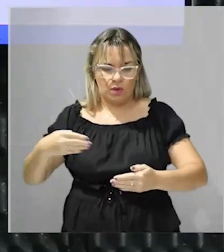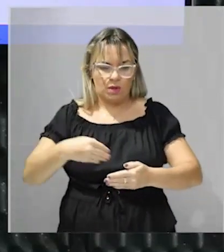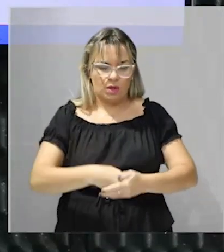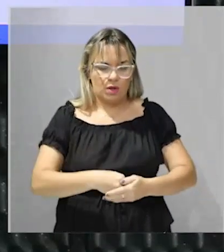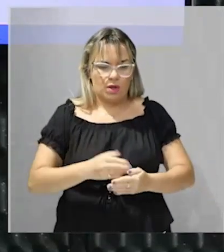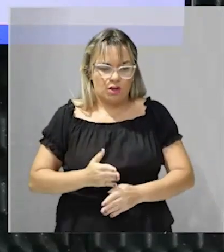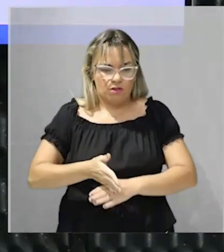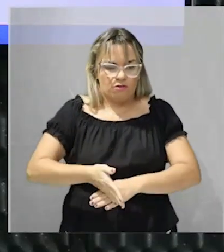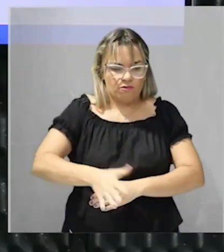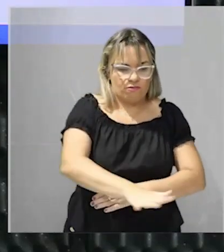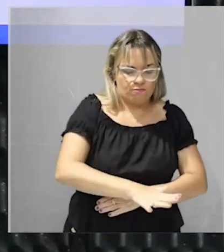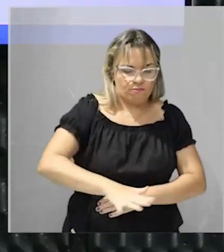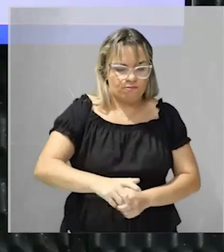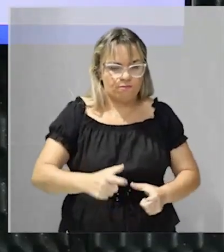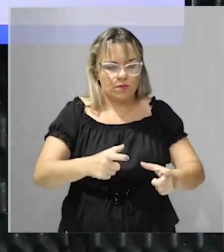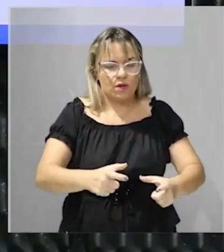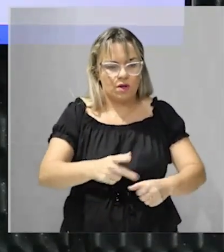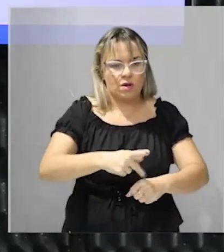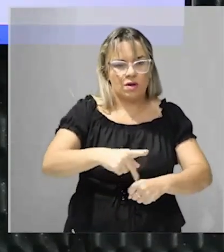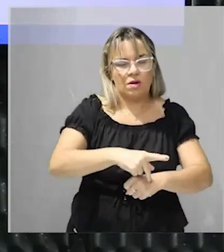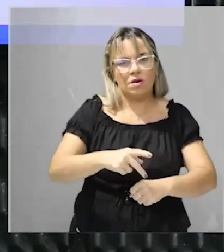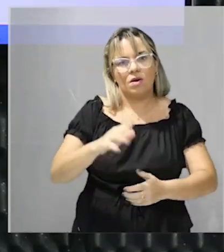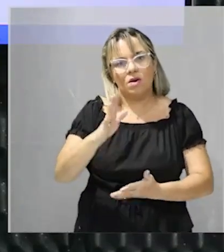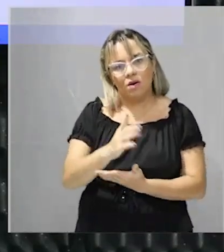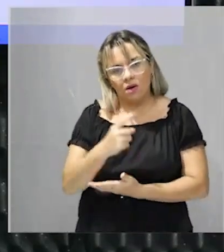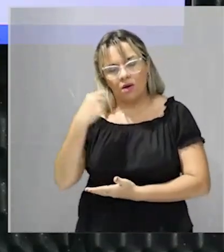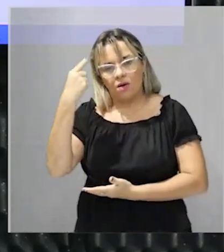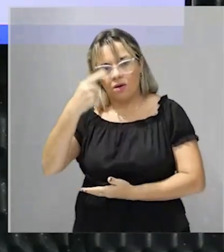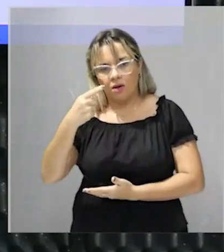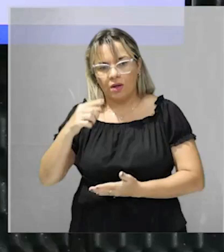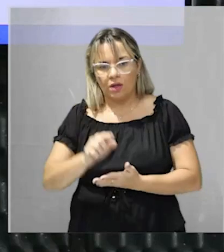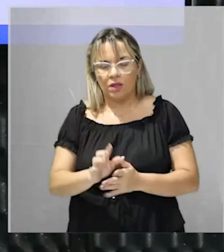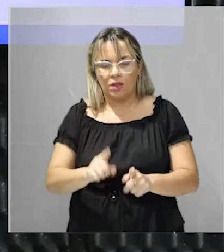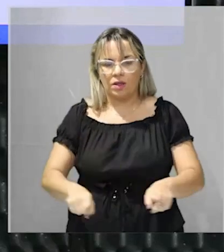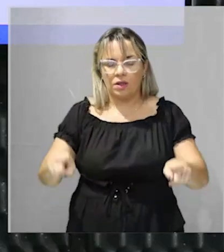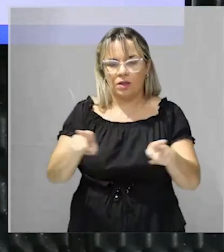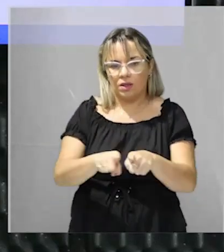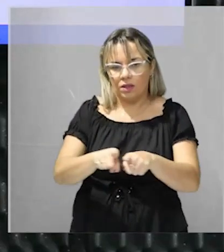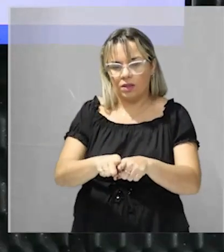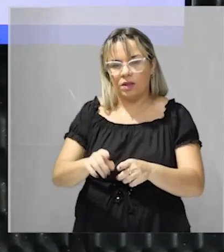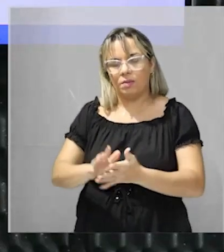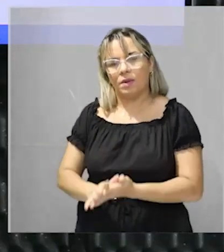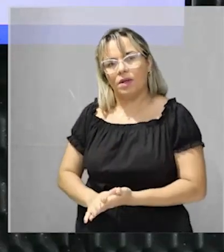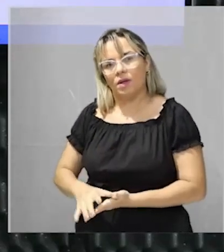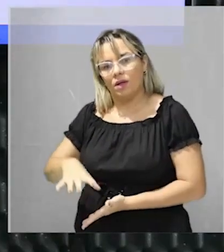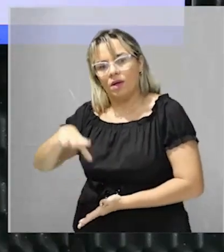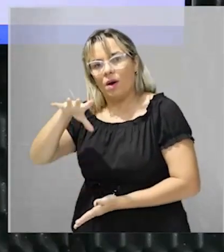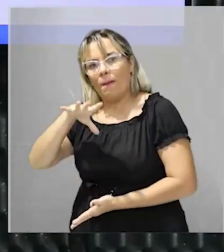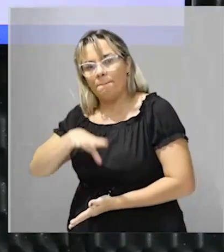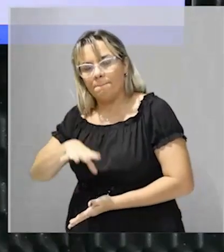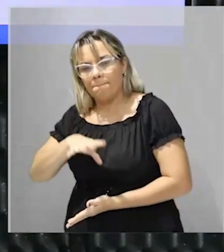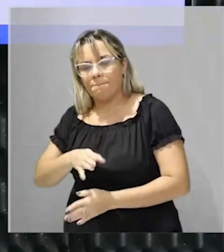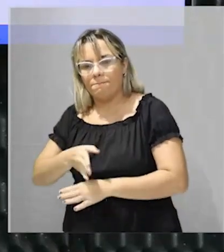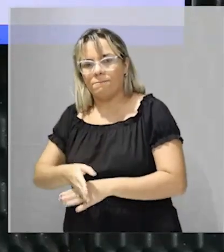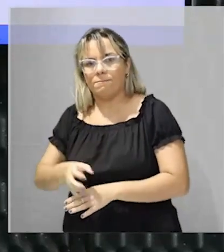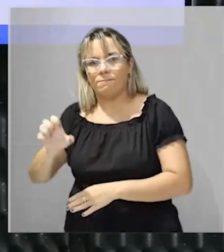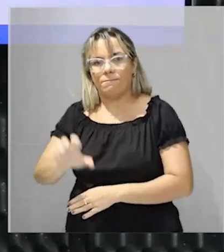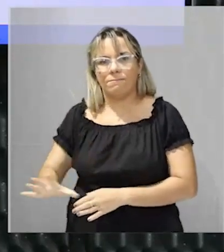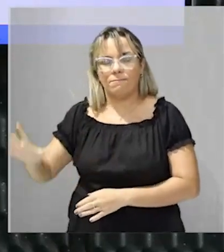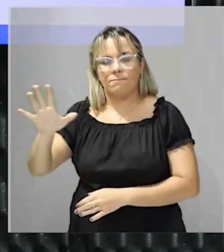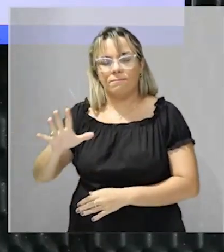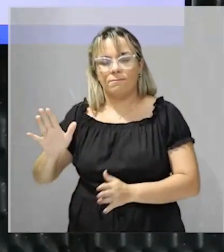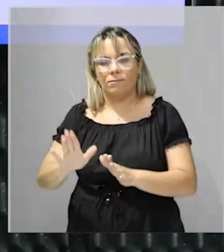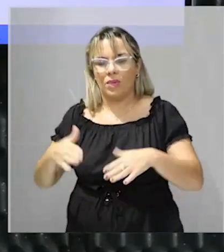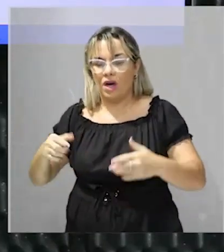Espanha se mobilizou para invadir Portugal na Europa o que que acontece no caso de Portugal